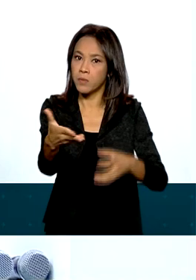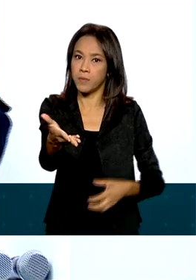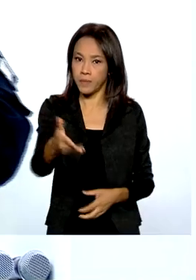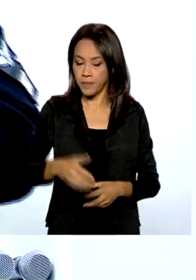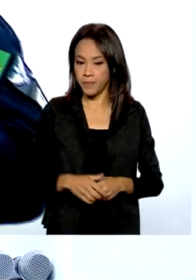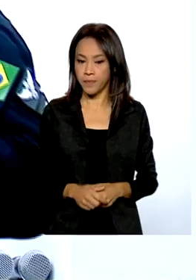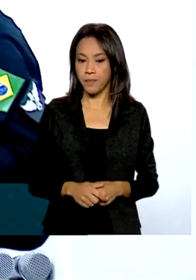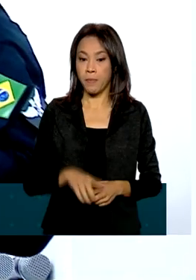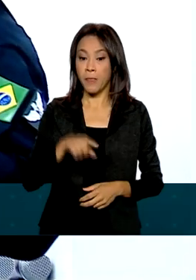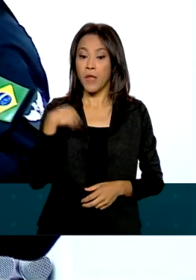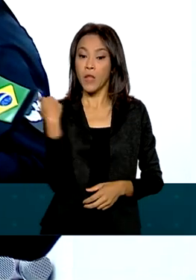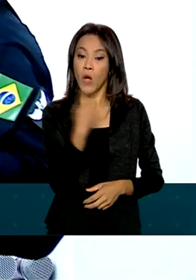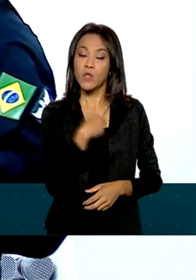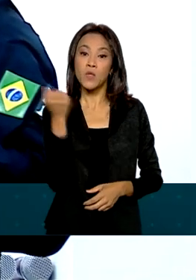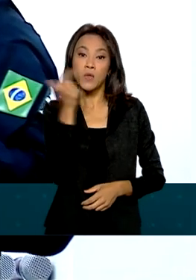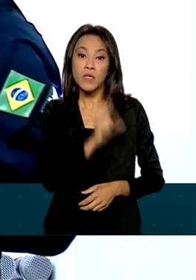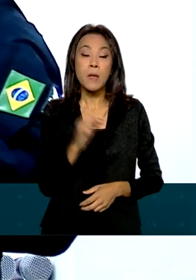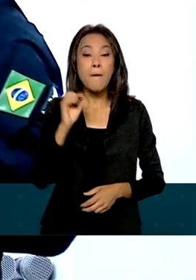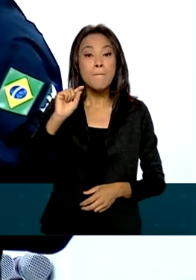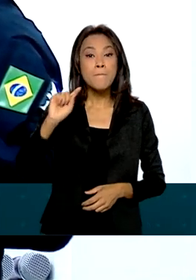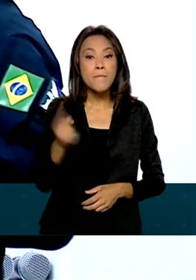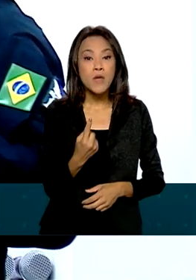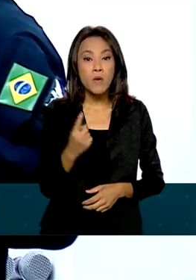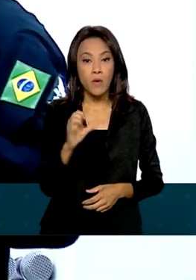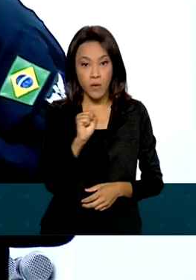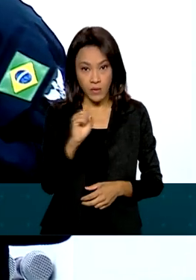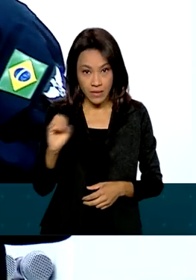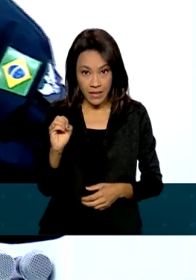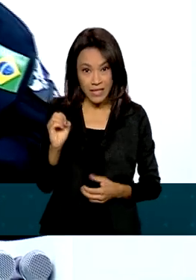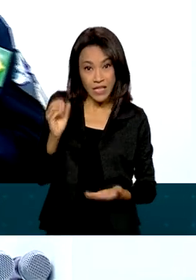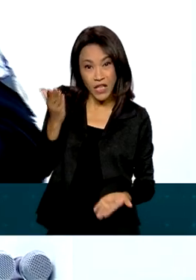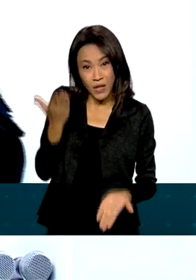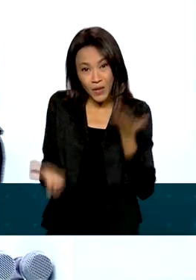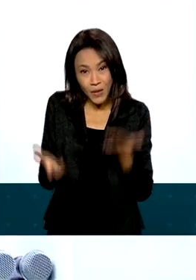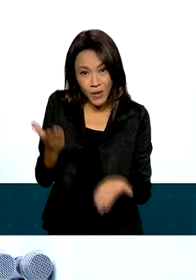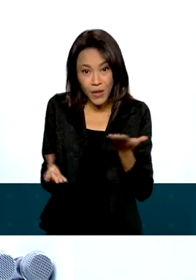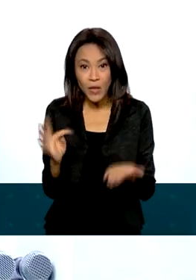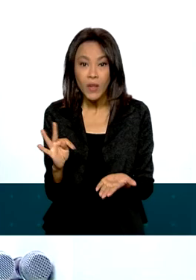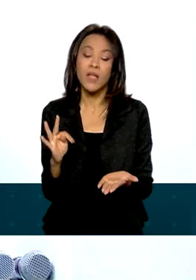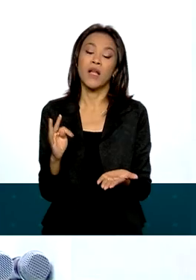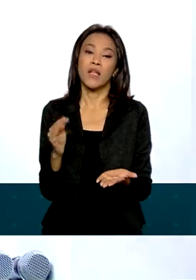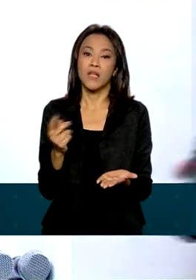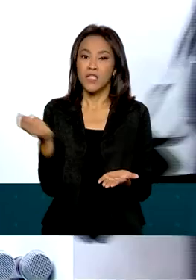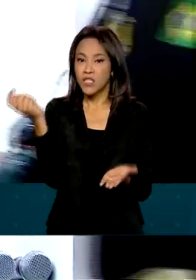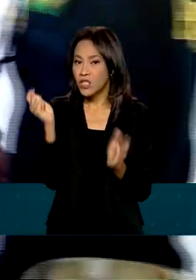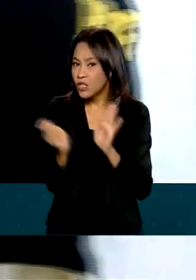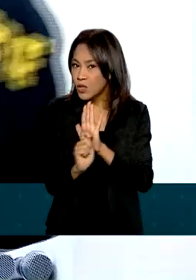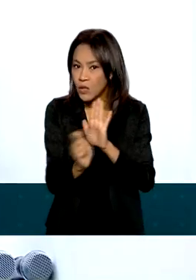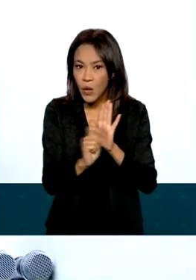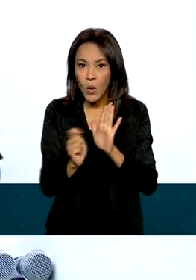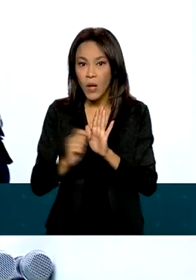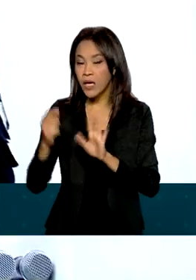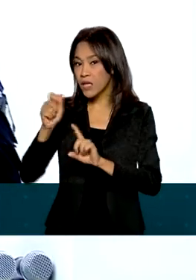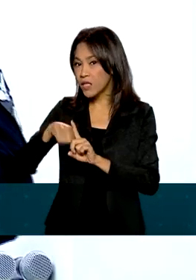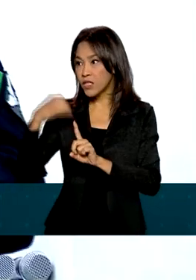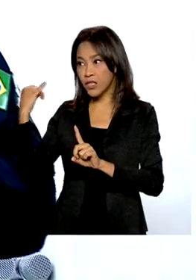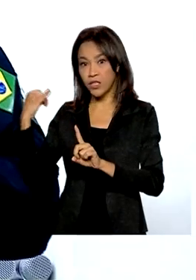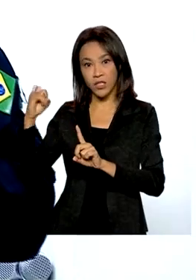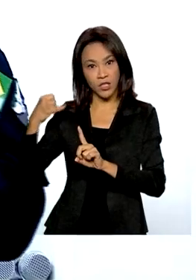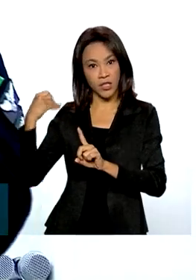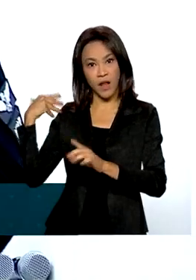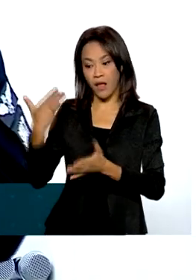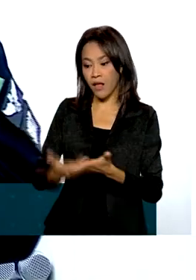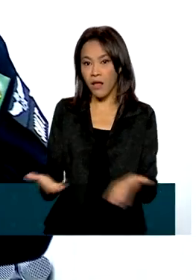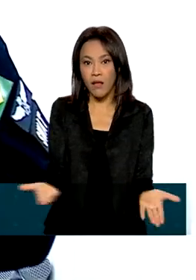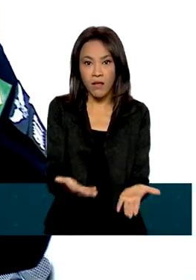ministro, 1.800 toneladas de droga desde janeiro de 2019 até agora e com uma intensificação